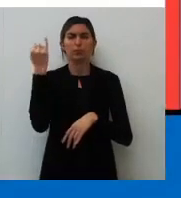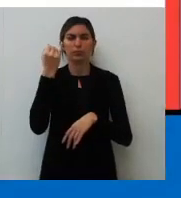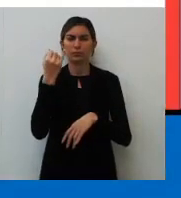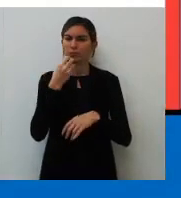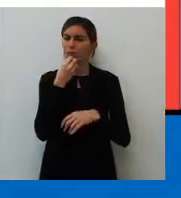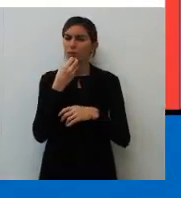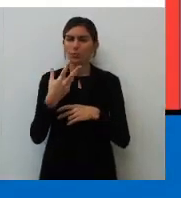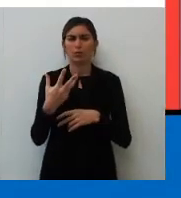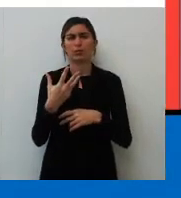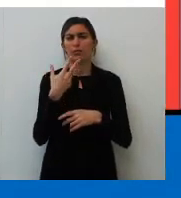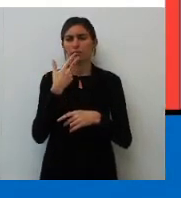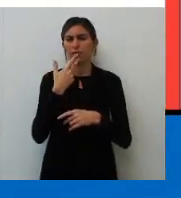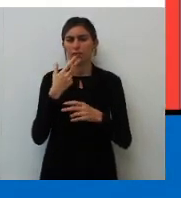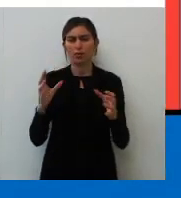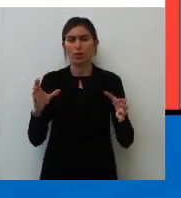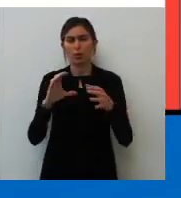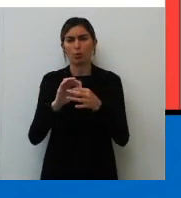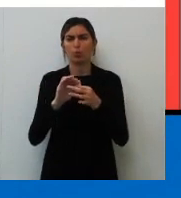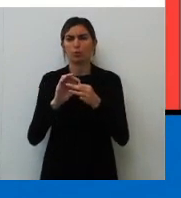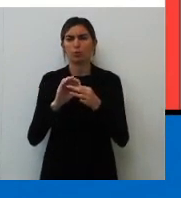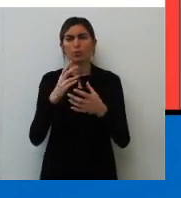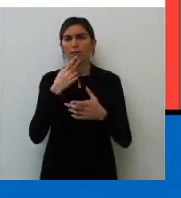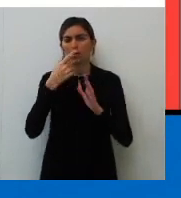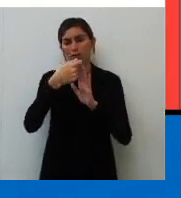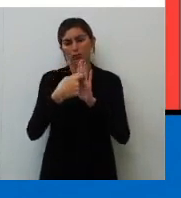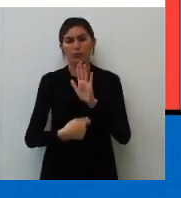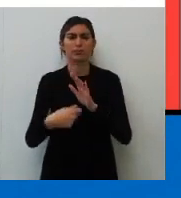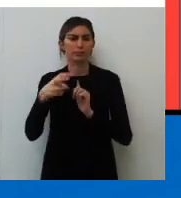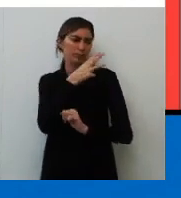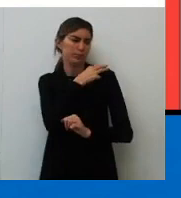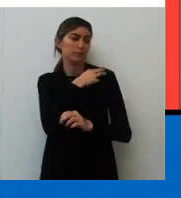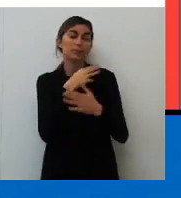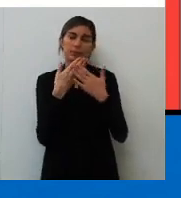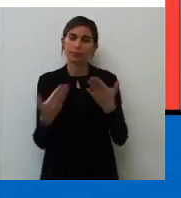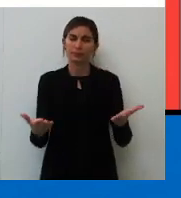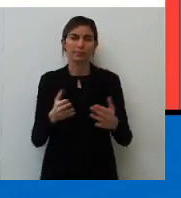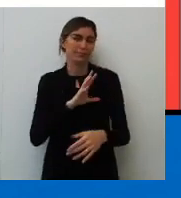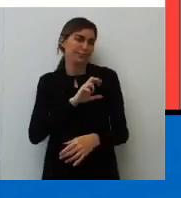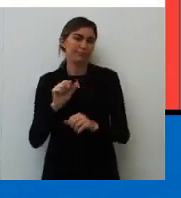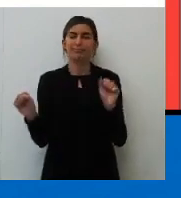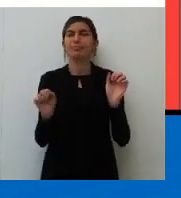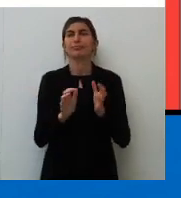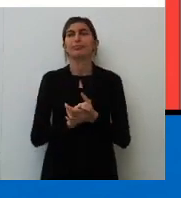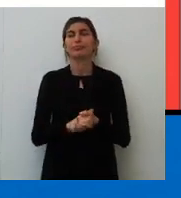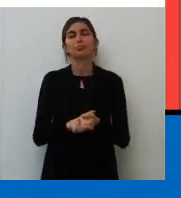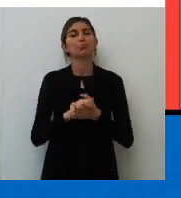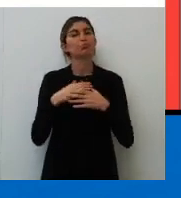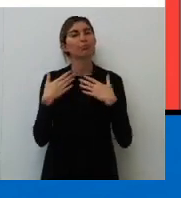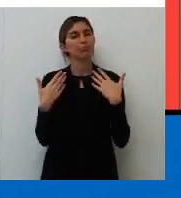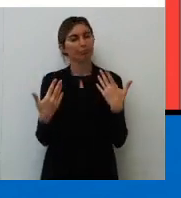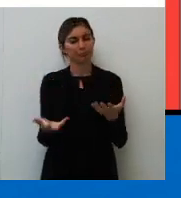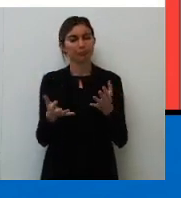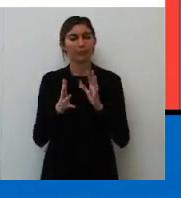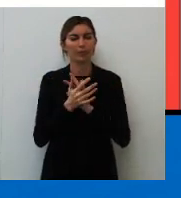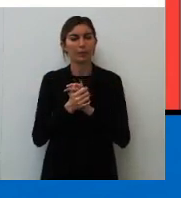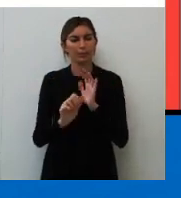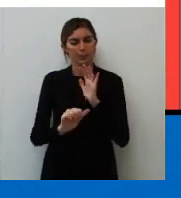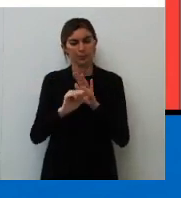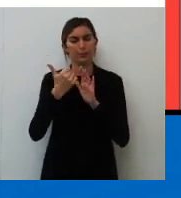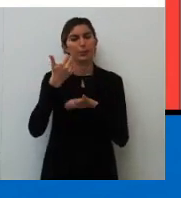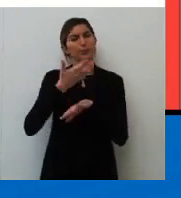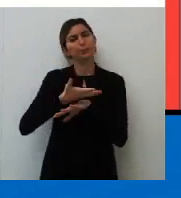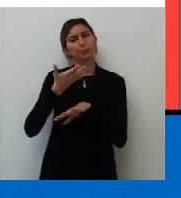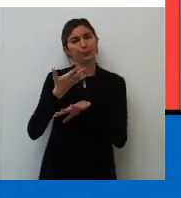né? Que coisa boa. Falar de conjunção é falar de redação. Terceiro ano é isso. Eu tô adorando. Olha, é... Primeira